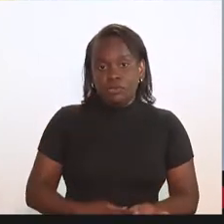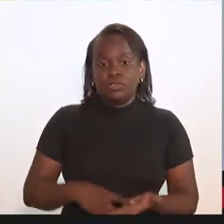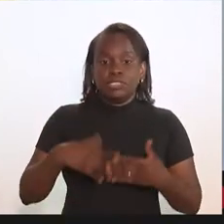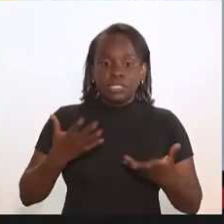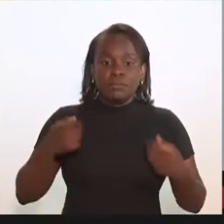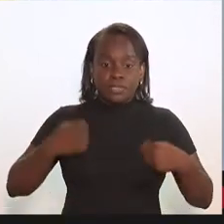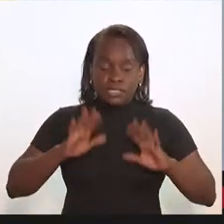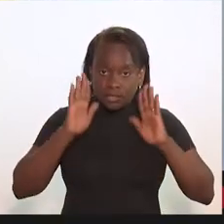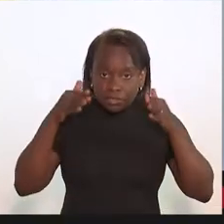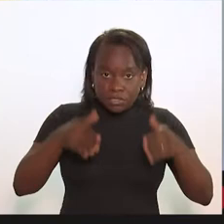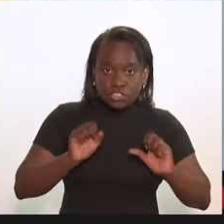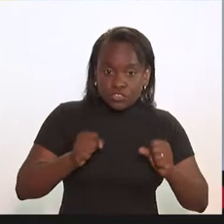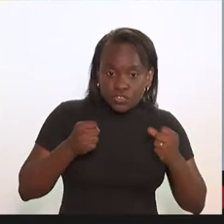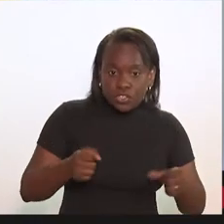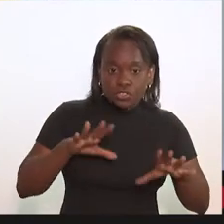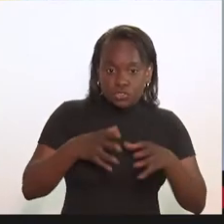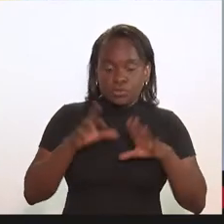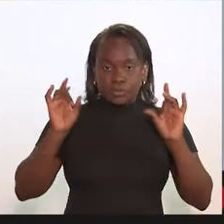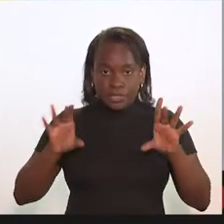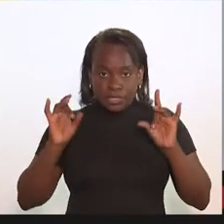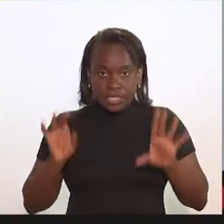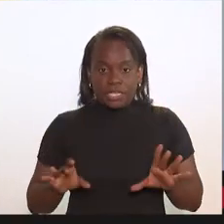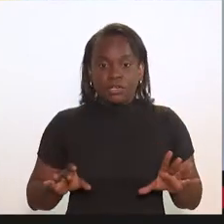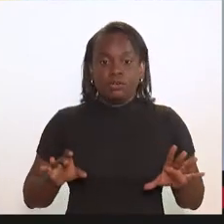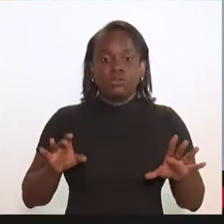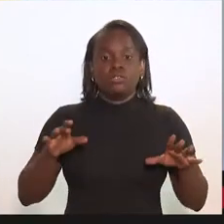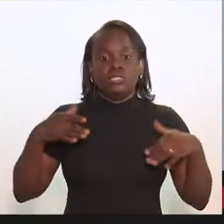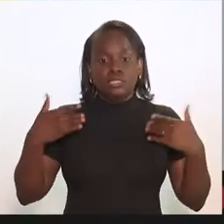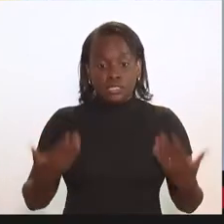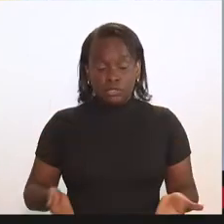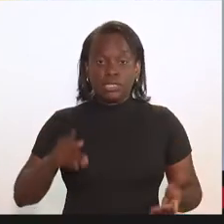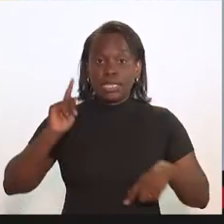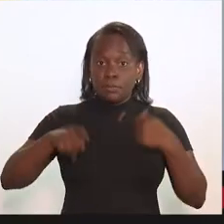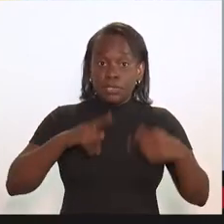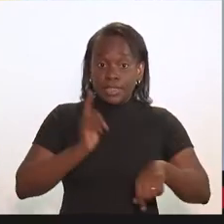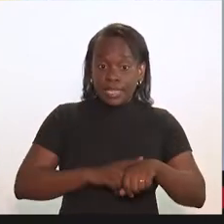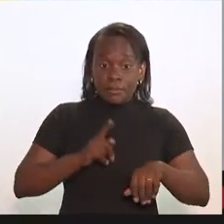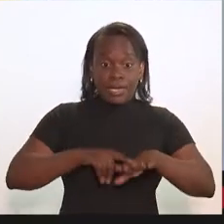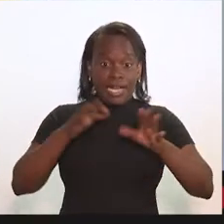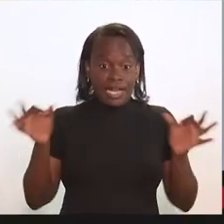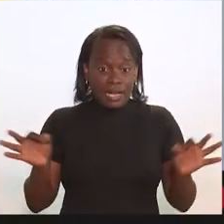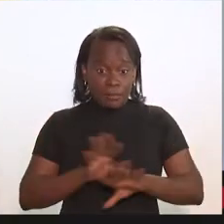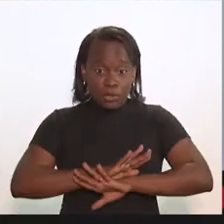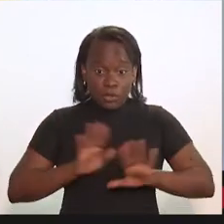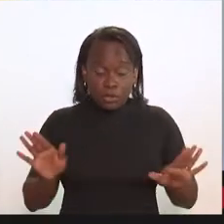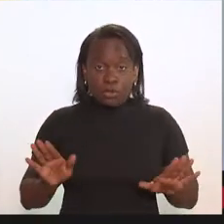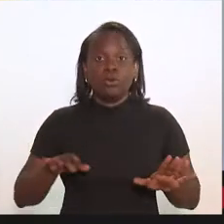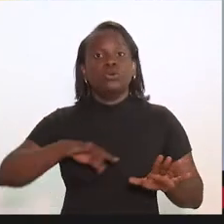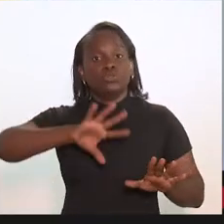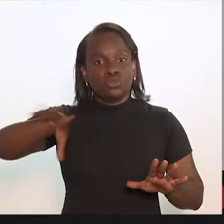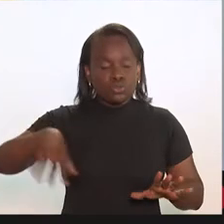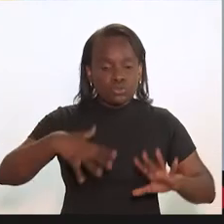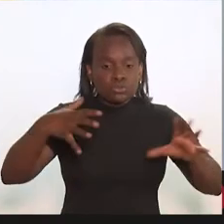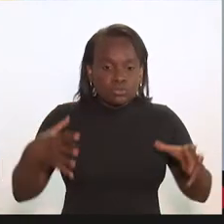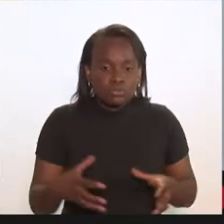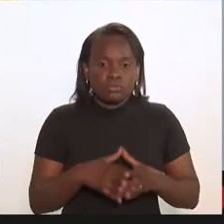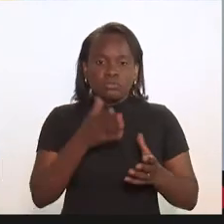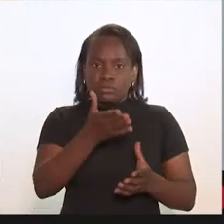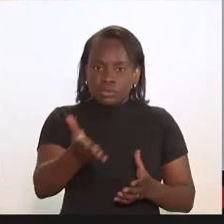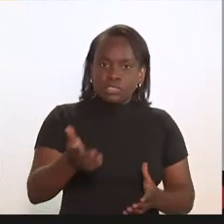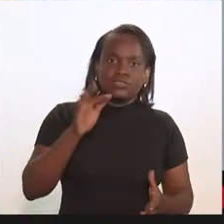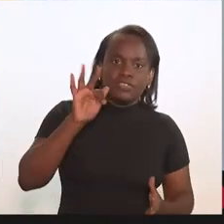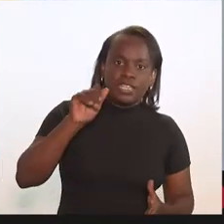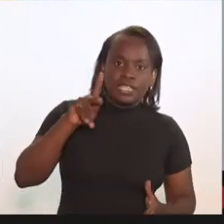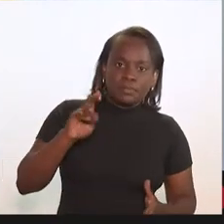assim, eu acho que a gente deve concentrar esforço na comissão especial e quando acabar o prazo da comissão especial, nós todos aqui, Vossa